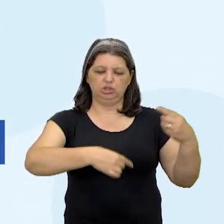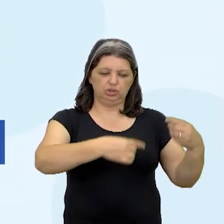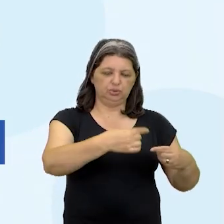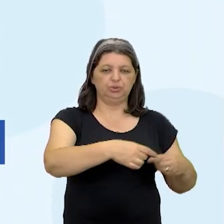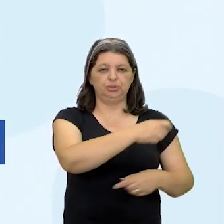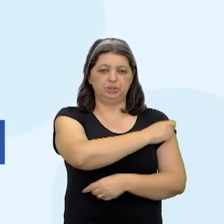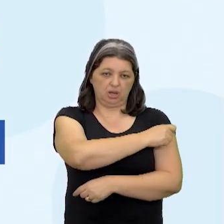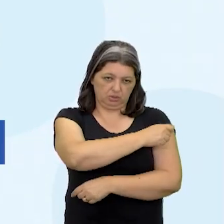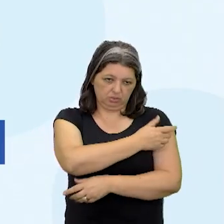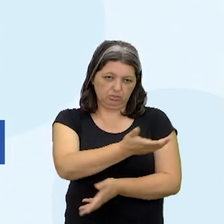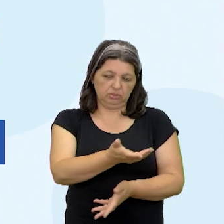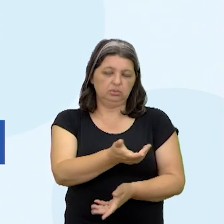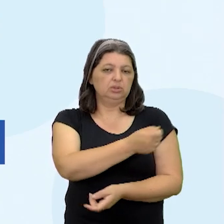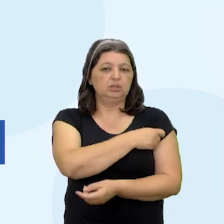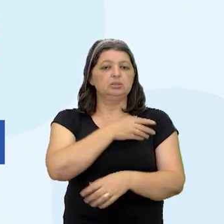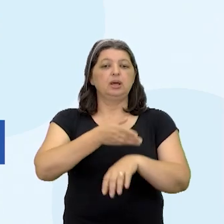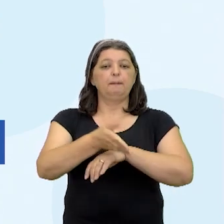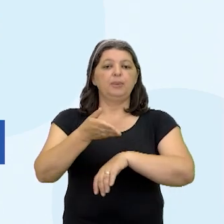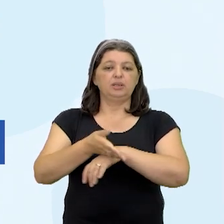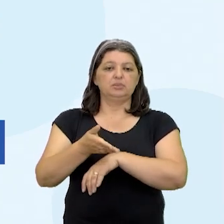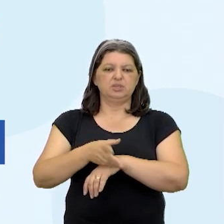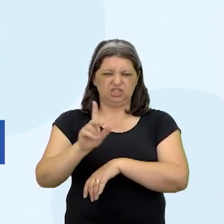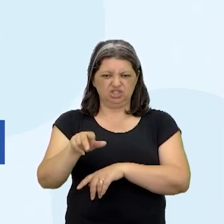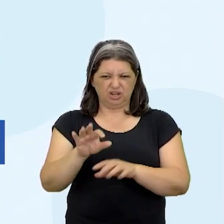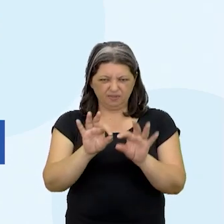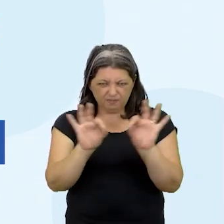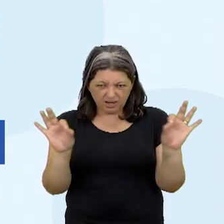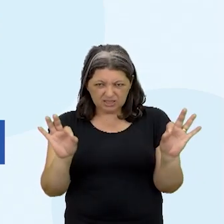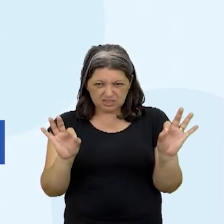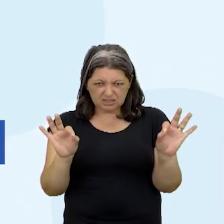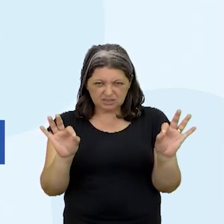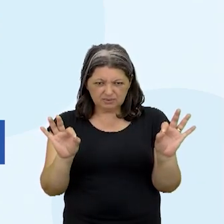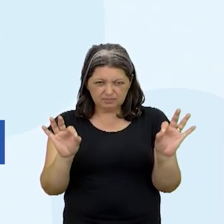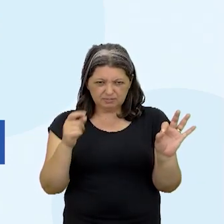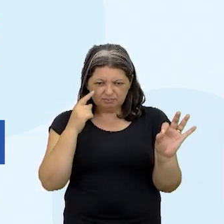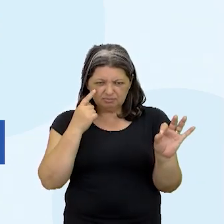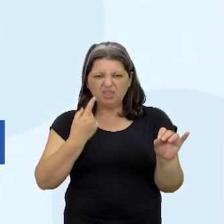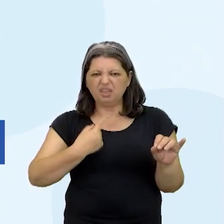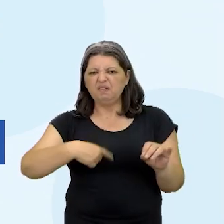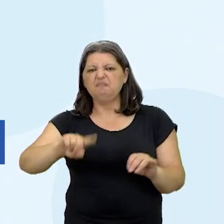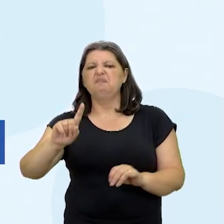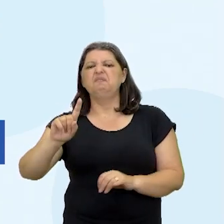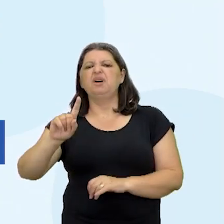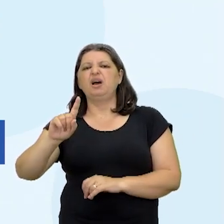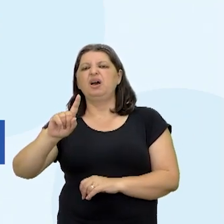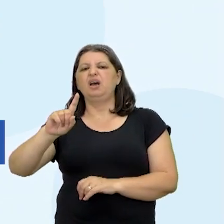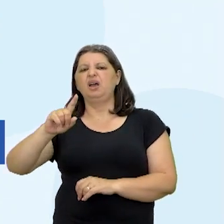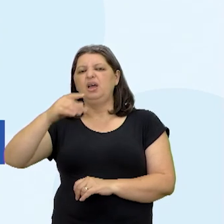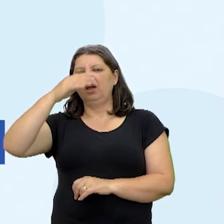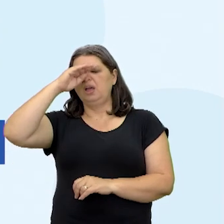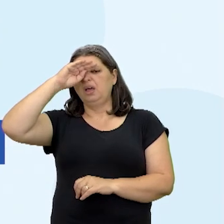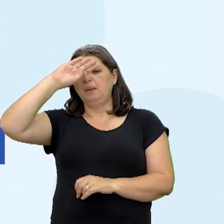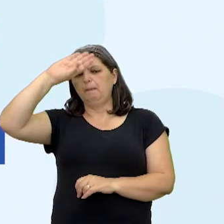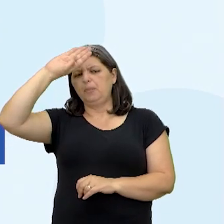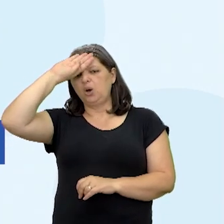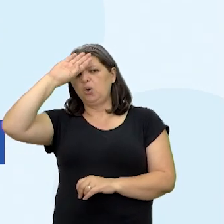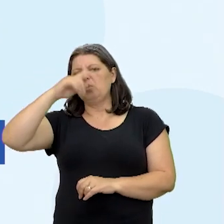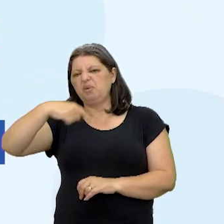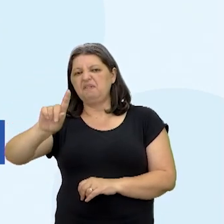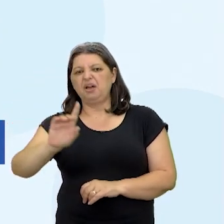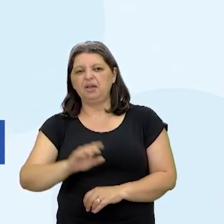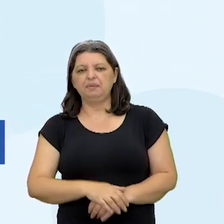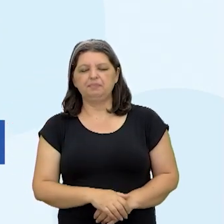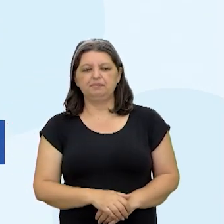alunos, os alunos que estão participando. Já viu essa frase, Giba? Vai para Cuba! Que é muito polêmica.